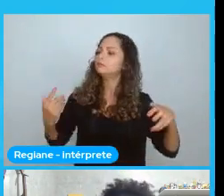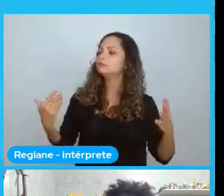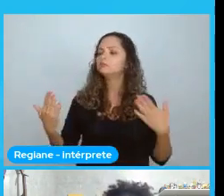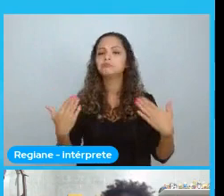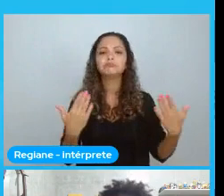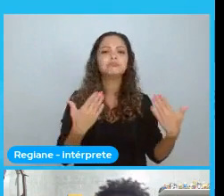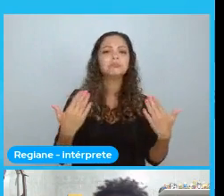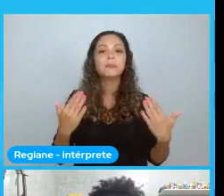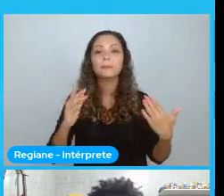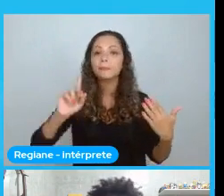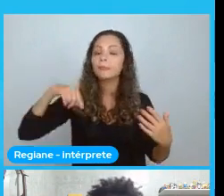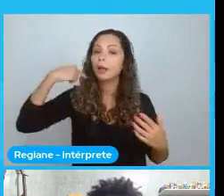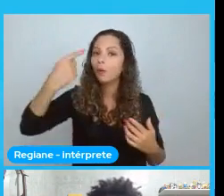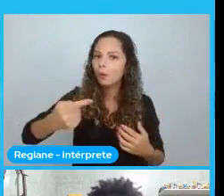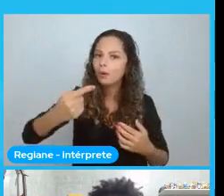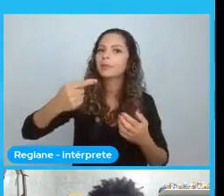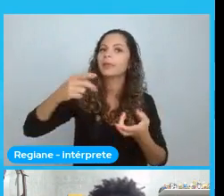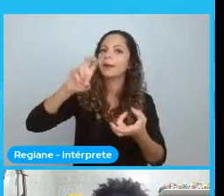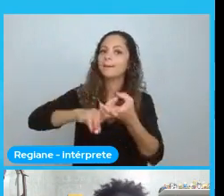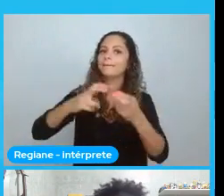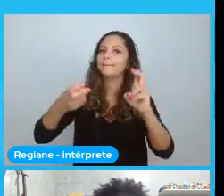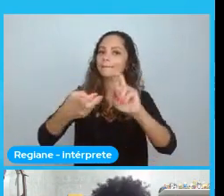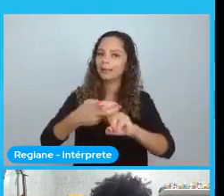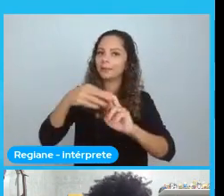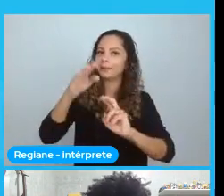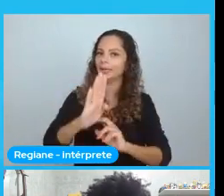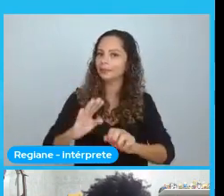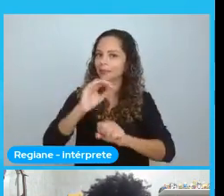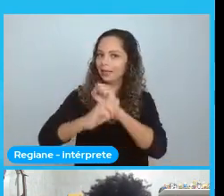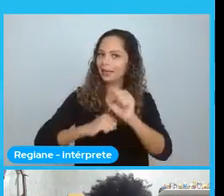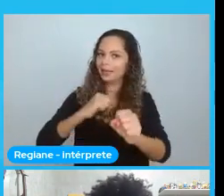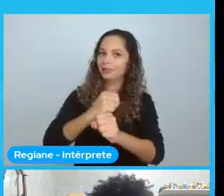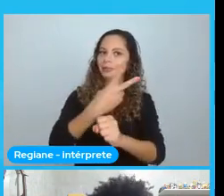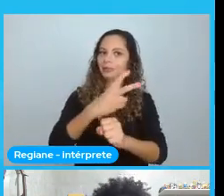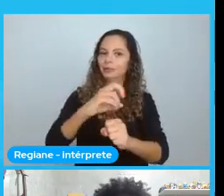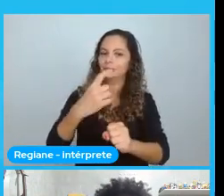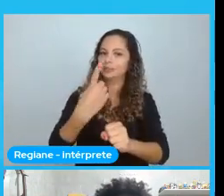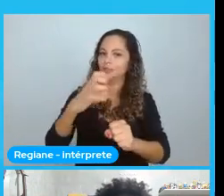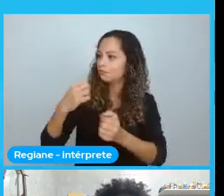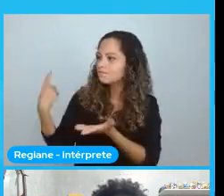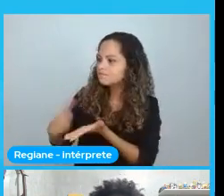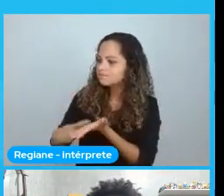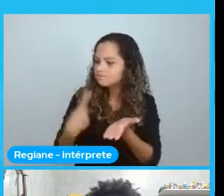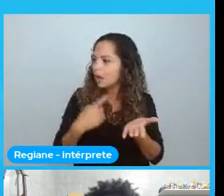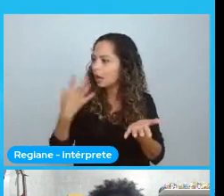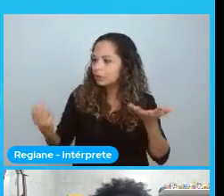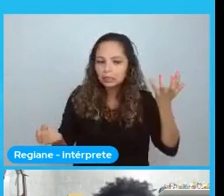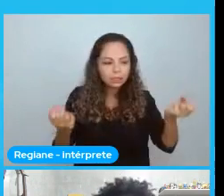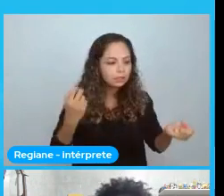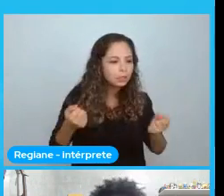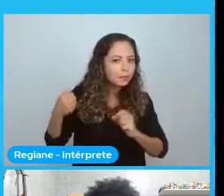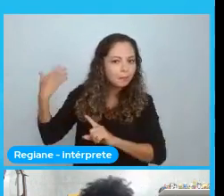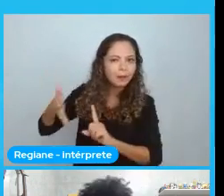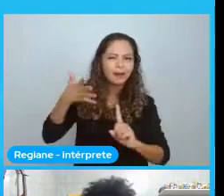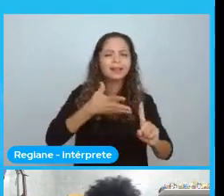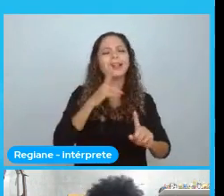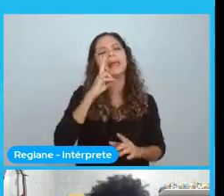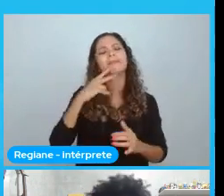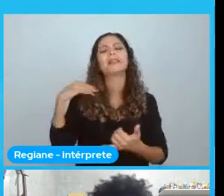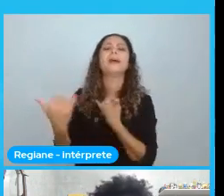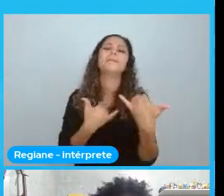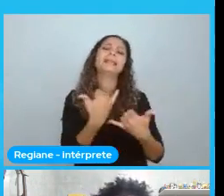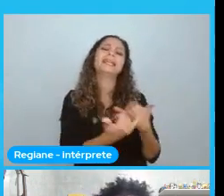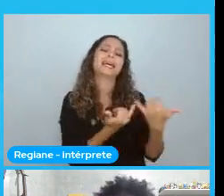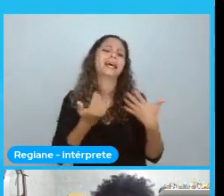Na próxima Python Brasil. Que seria de 2019. Todo mundo iria submeter palestra. Claro que aquilo era uma brincadeira. Que a gente estava fazendo ali. Na mesa de bar. Como